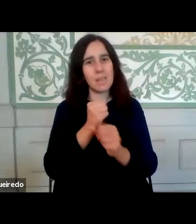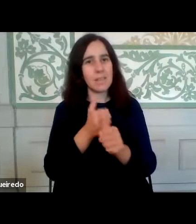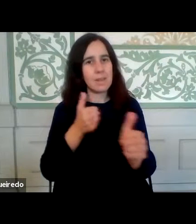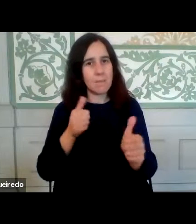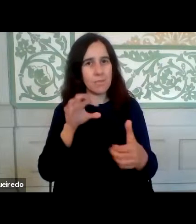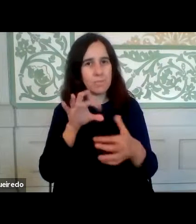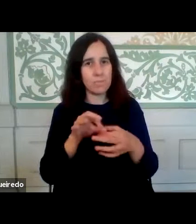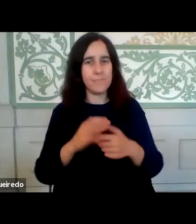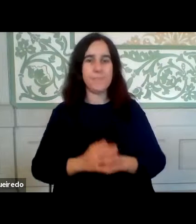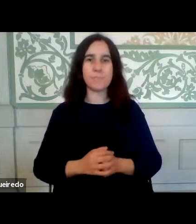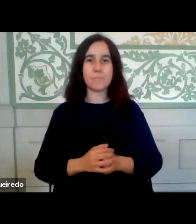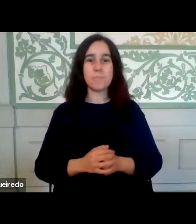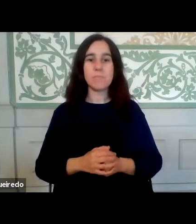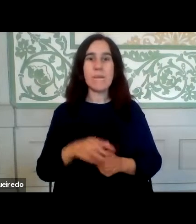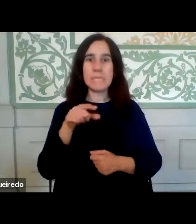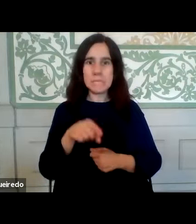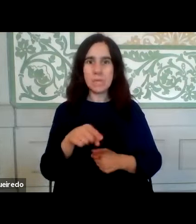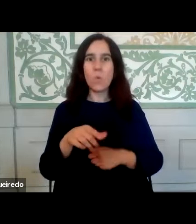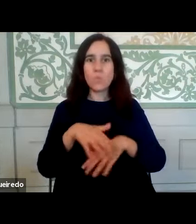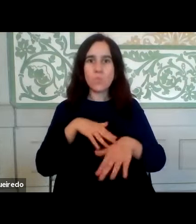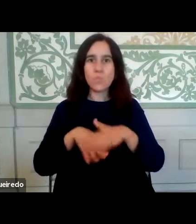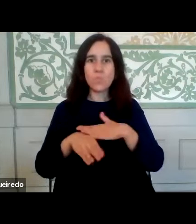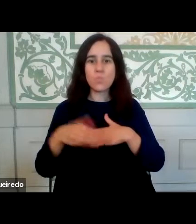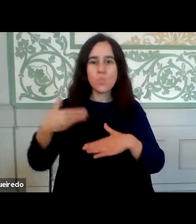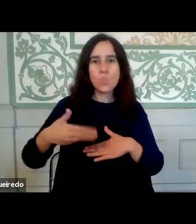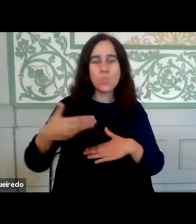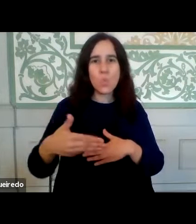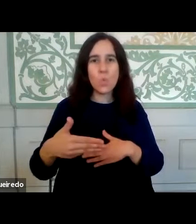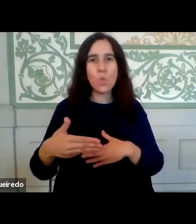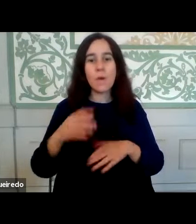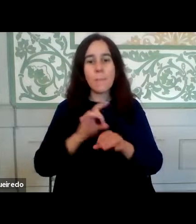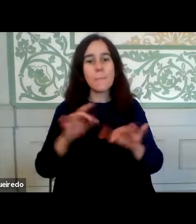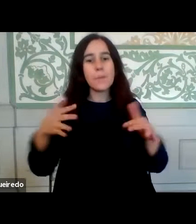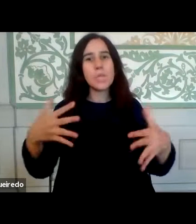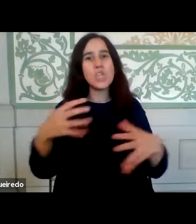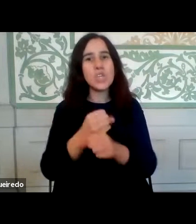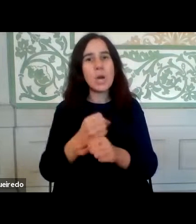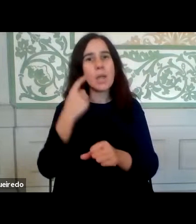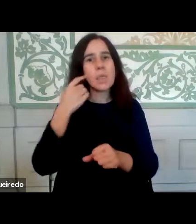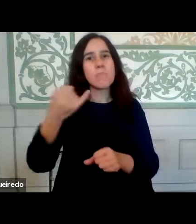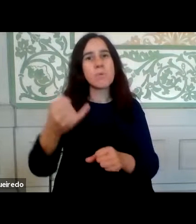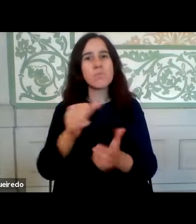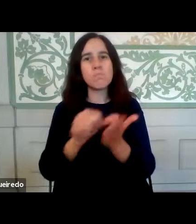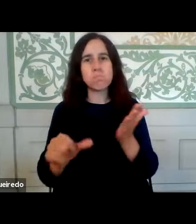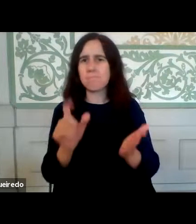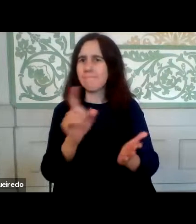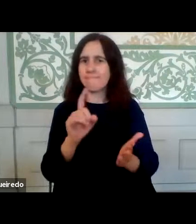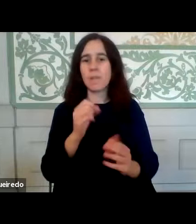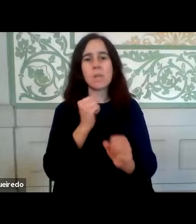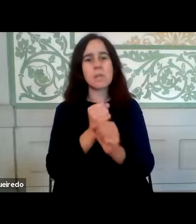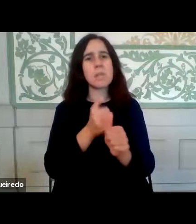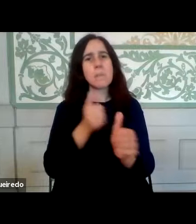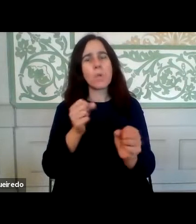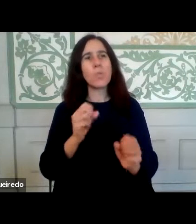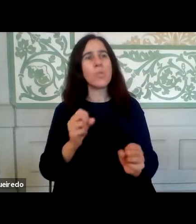Este movimento não é para abandonar depois da pandemia, o teletrabalho não era uma novidade na